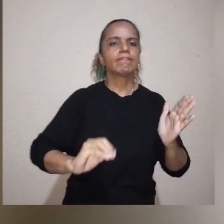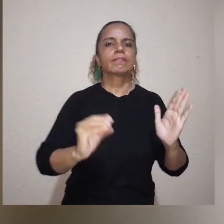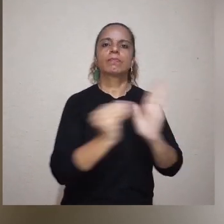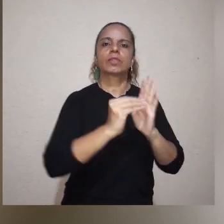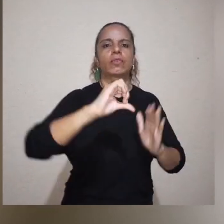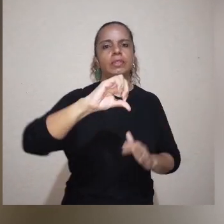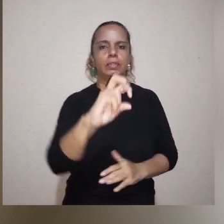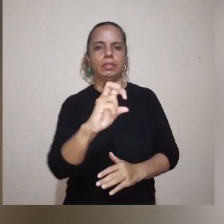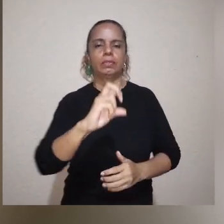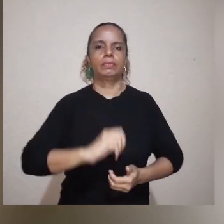Emenda Constitucional 95.